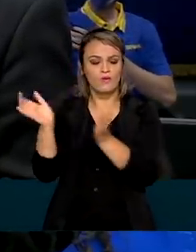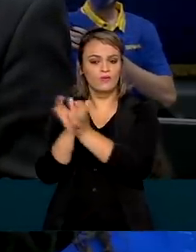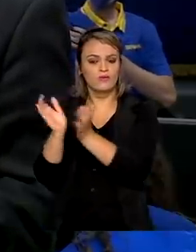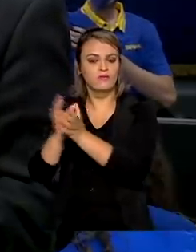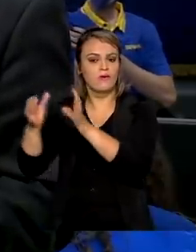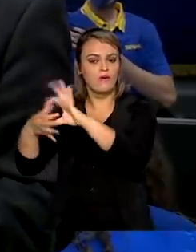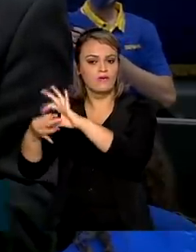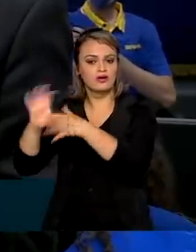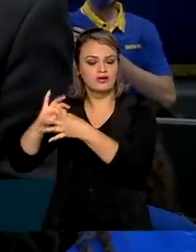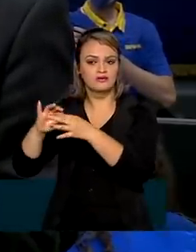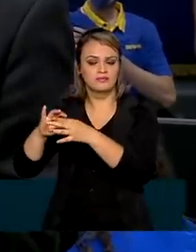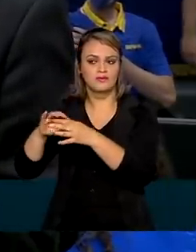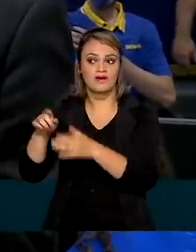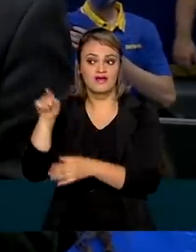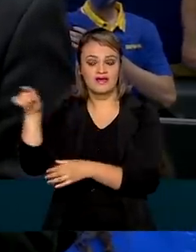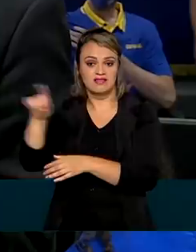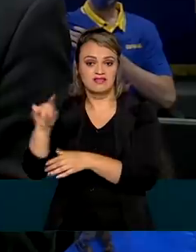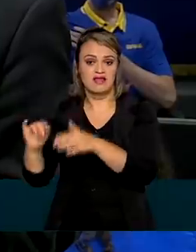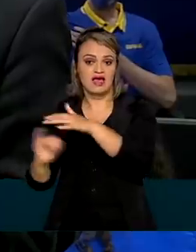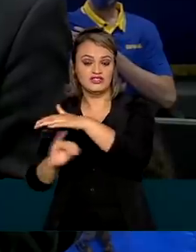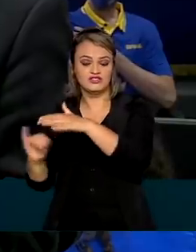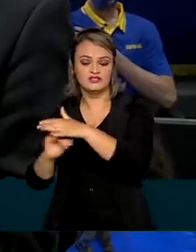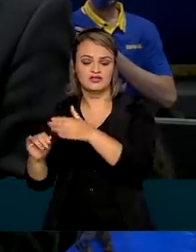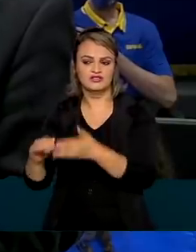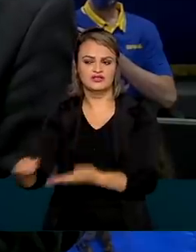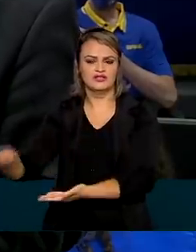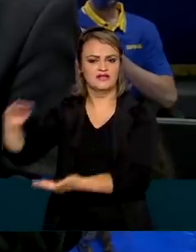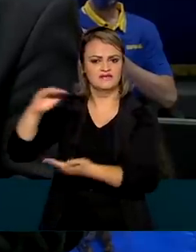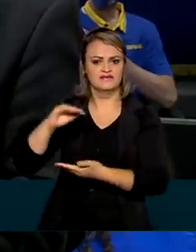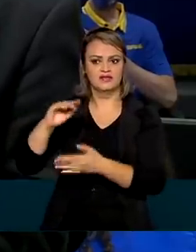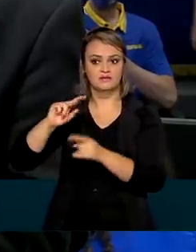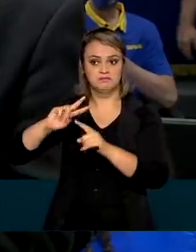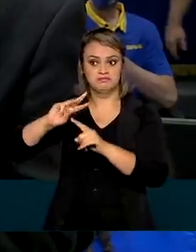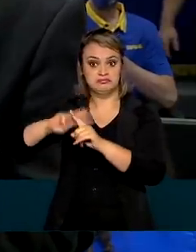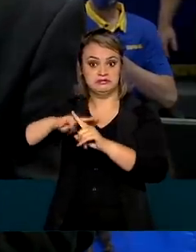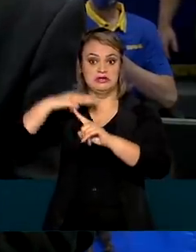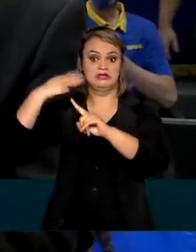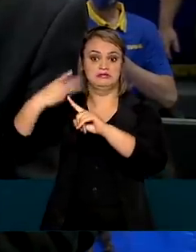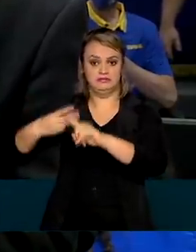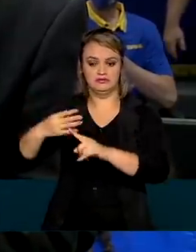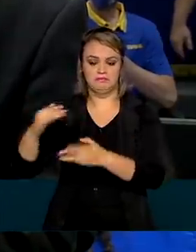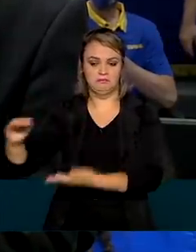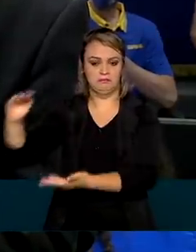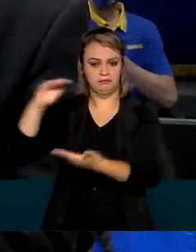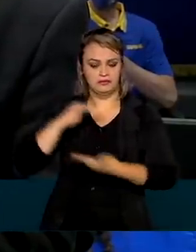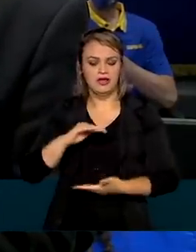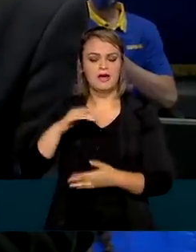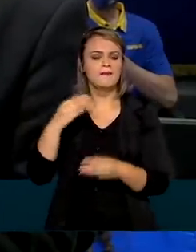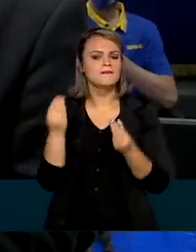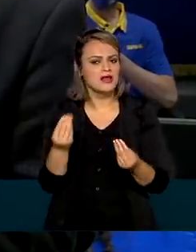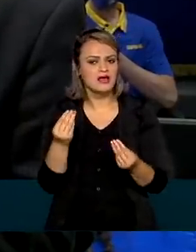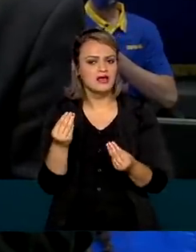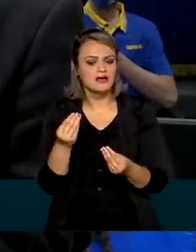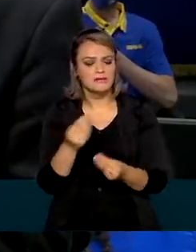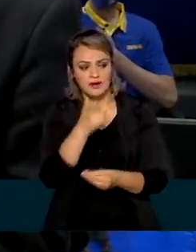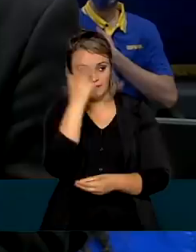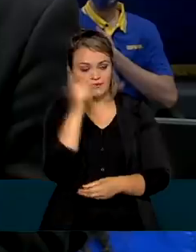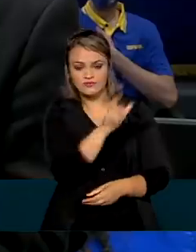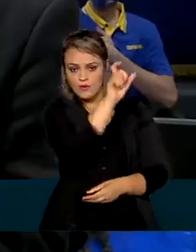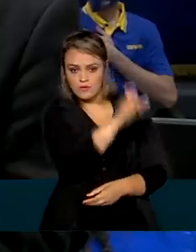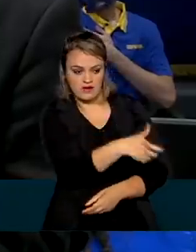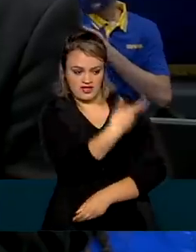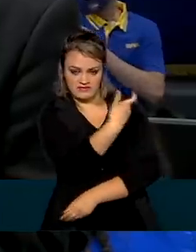Internacional. A entidade está enviando uma quantidade três vezes maior do que a necessária. A ideia é de que para cada atleta